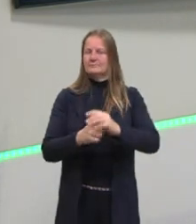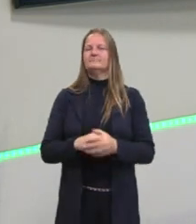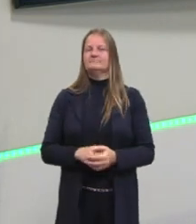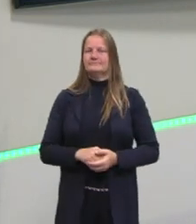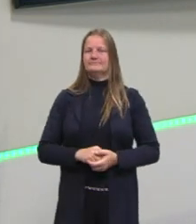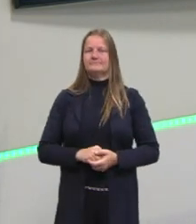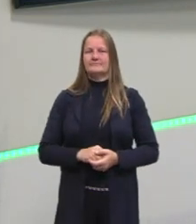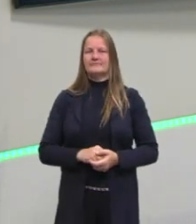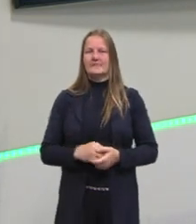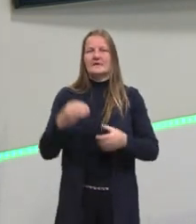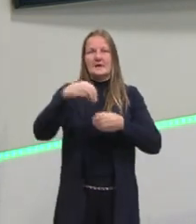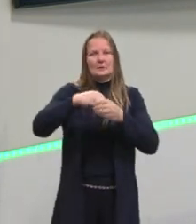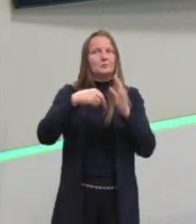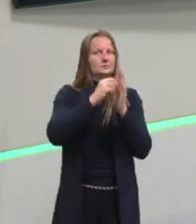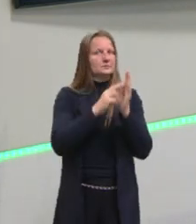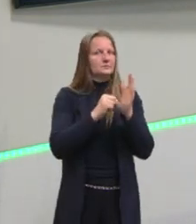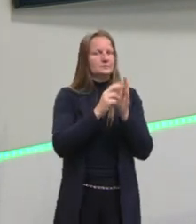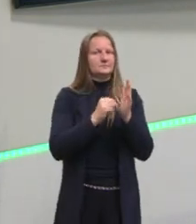muita frequência na pintura.